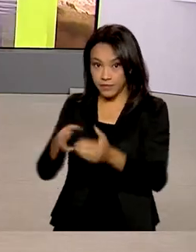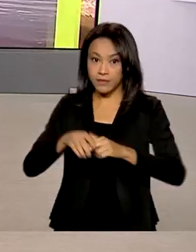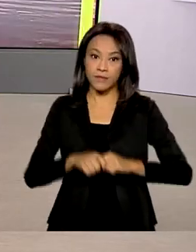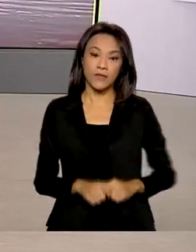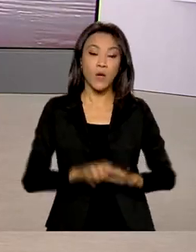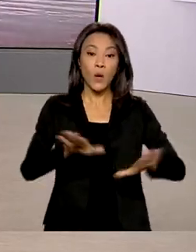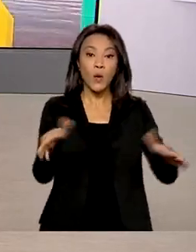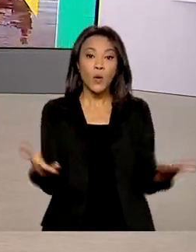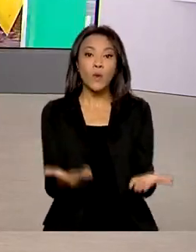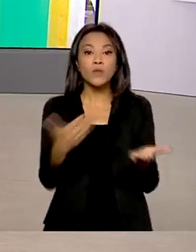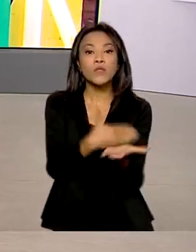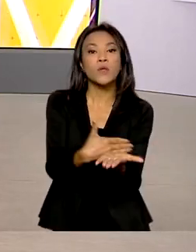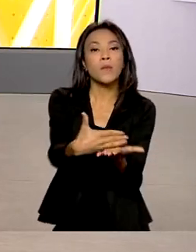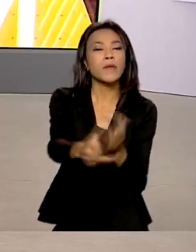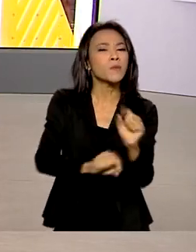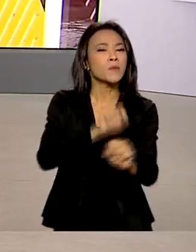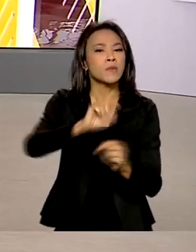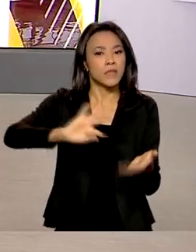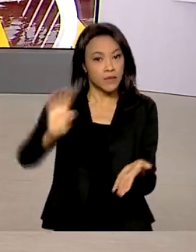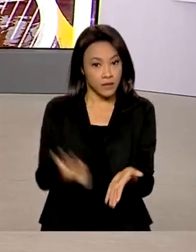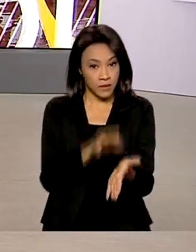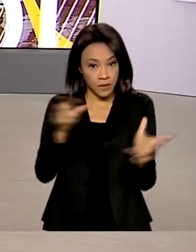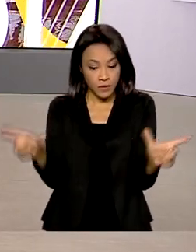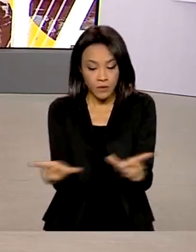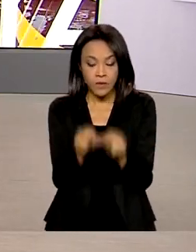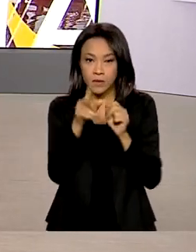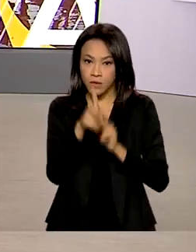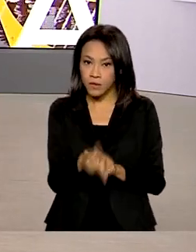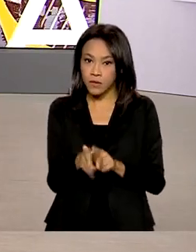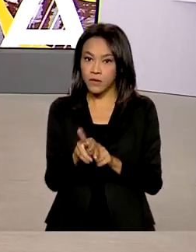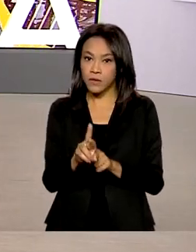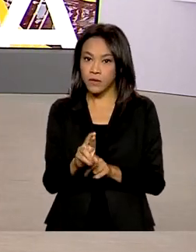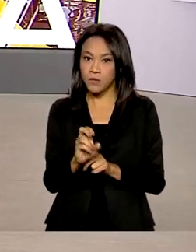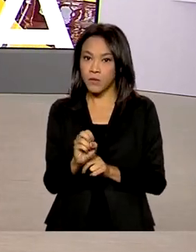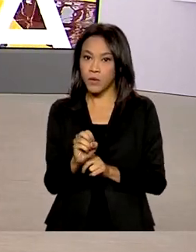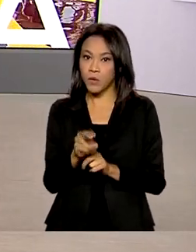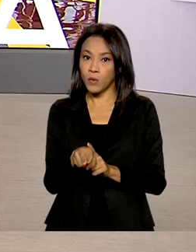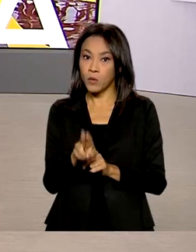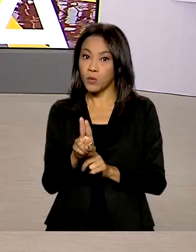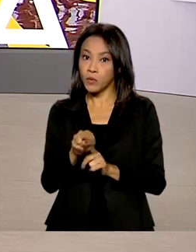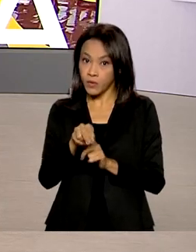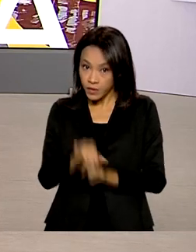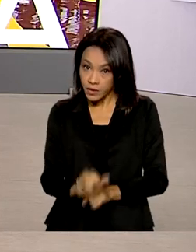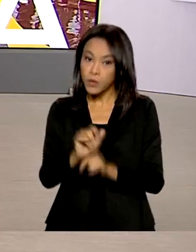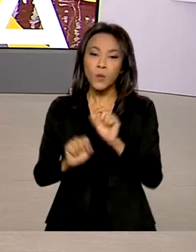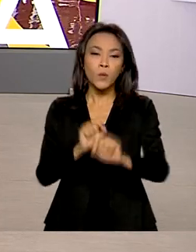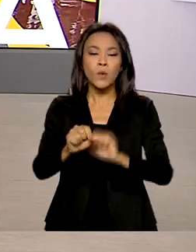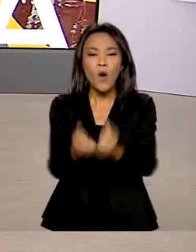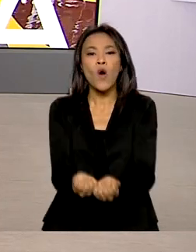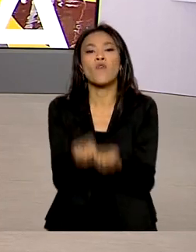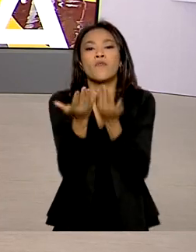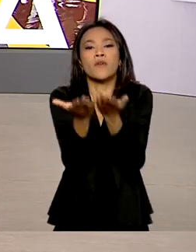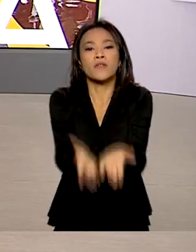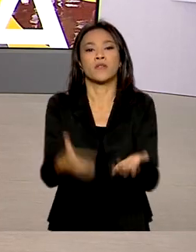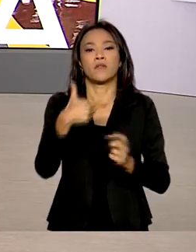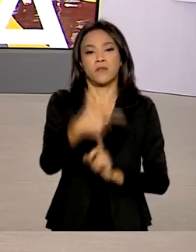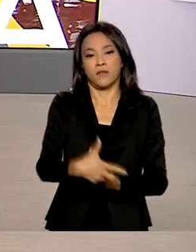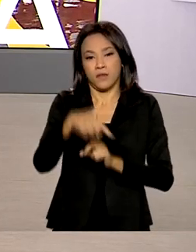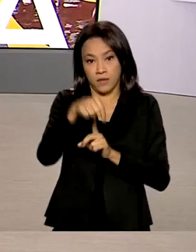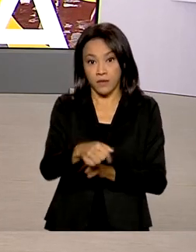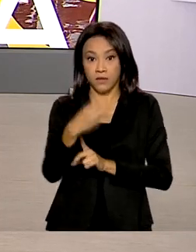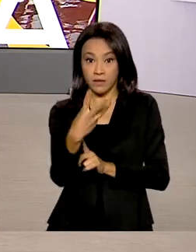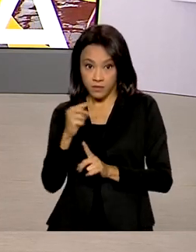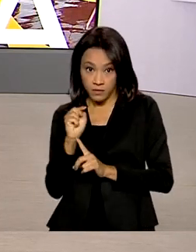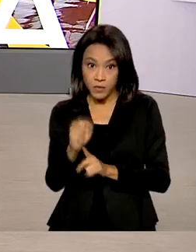Começam hoje as inscrições para o ProUni, o programa Universidade para Todos, que está oferecendo 273